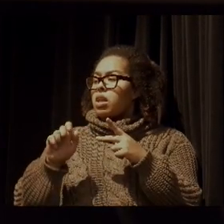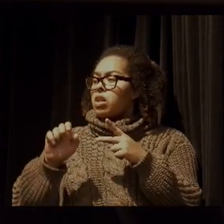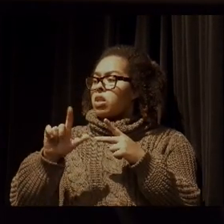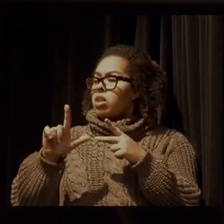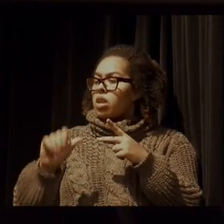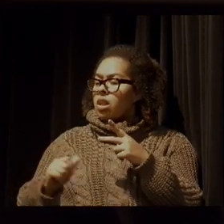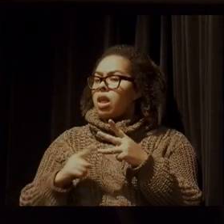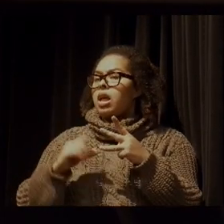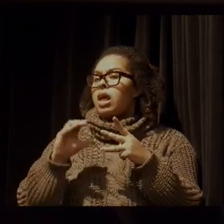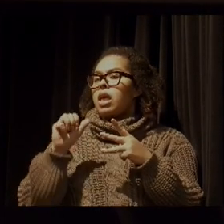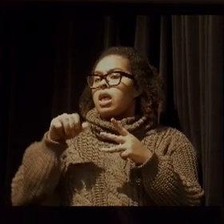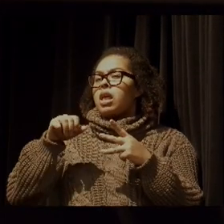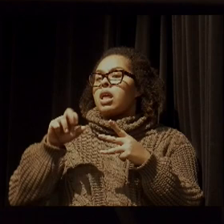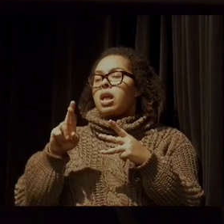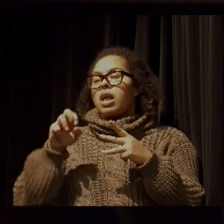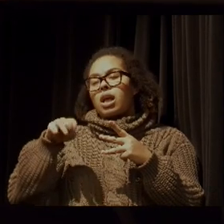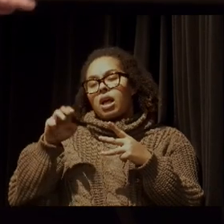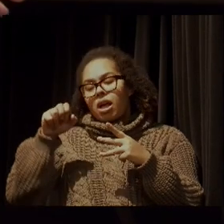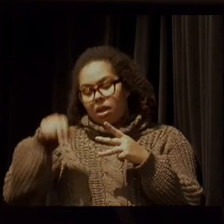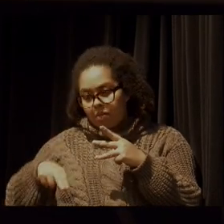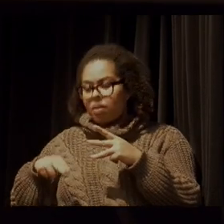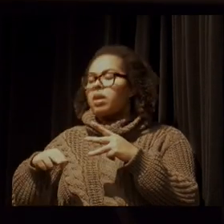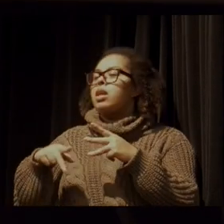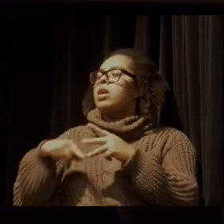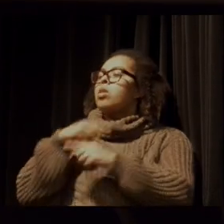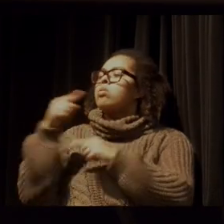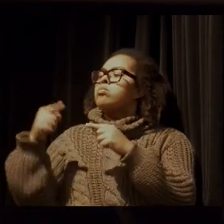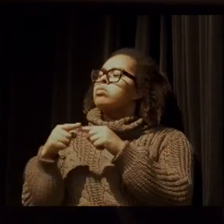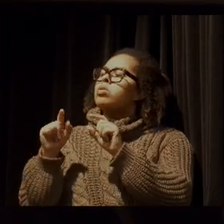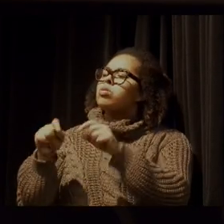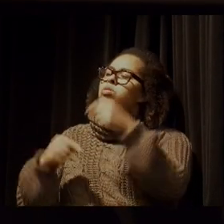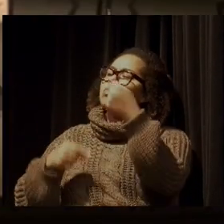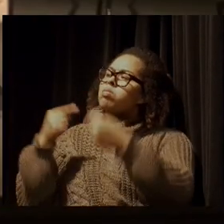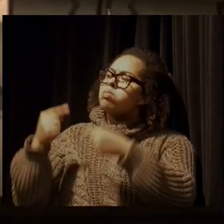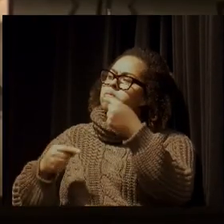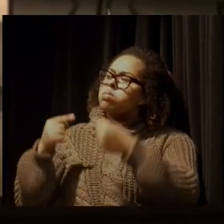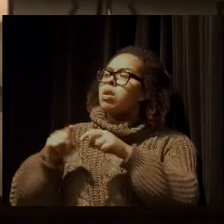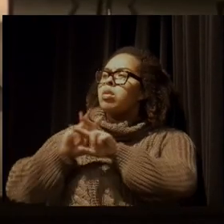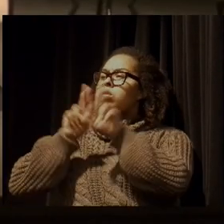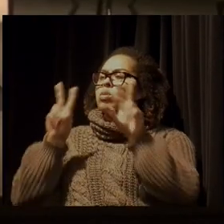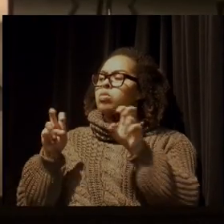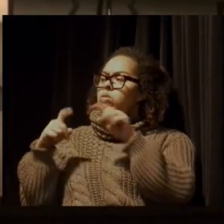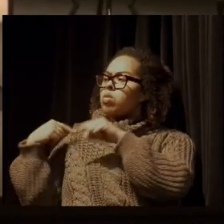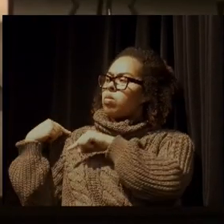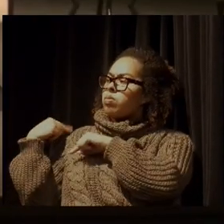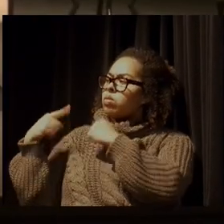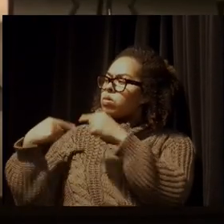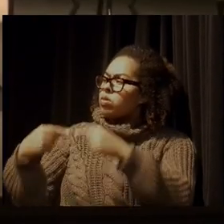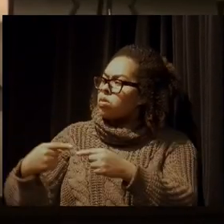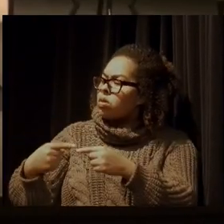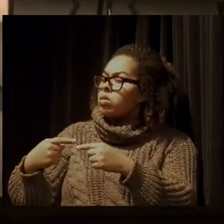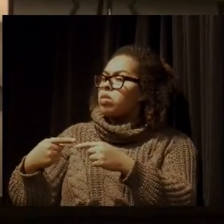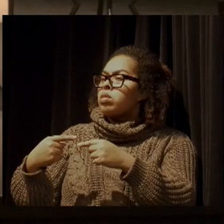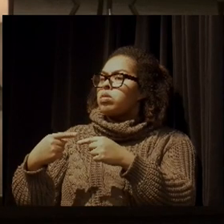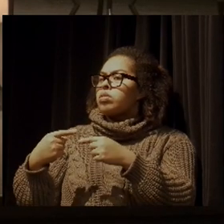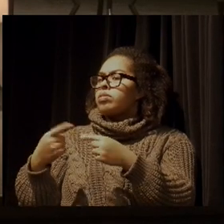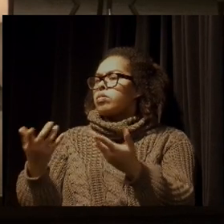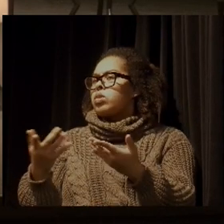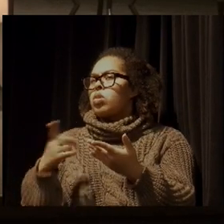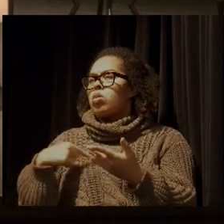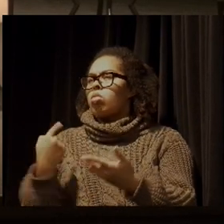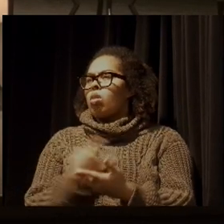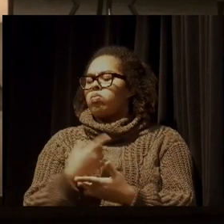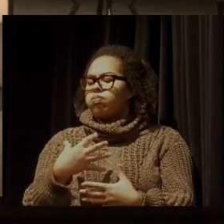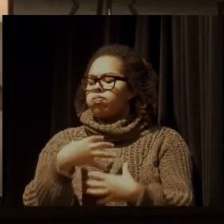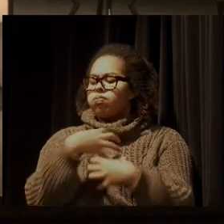com a Carmen e Lúcia, nós estávamos discutindo um pouco essa questão de geração. Quer dizer, como que nós nos